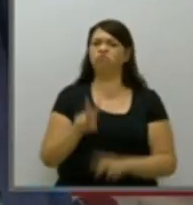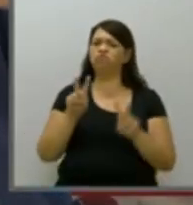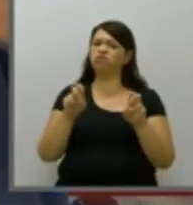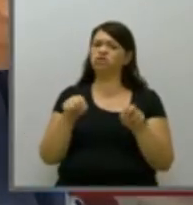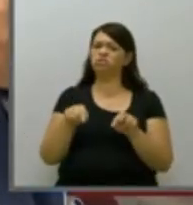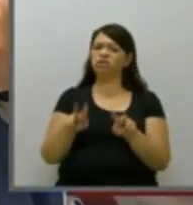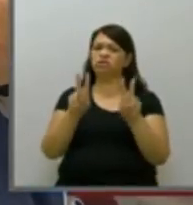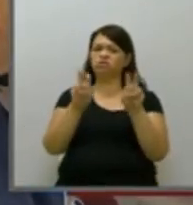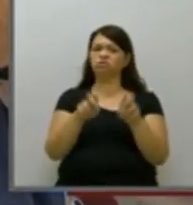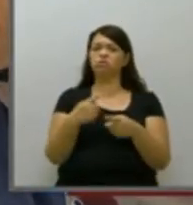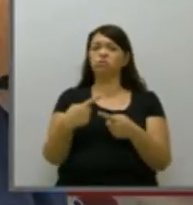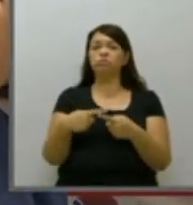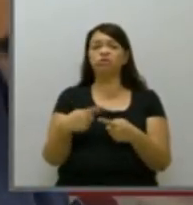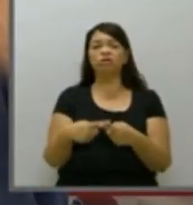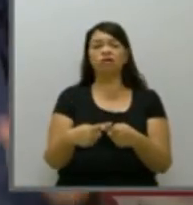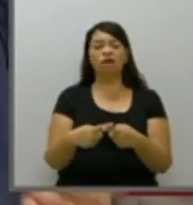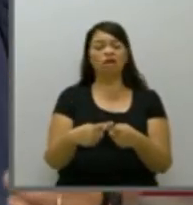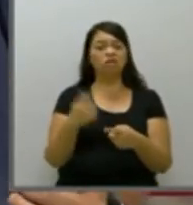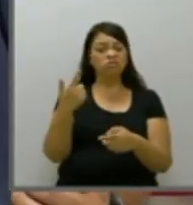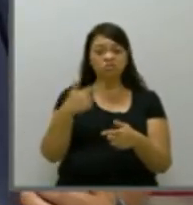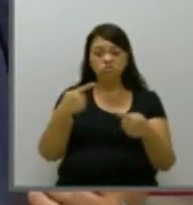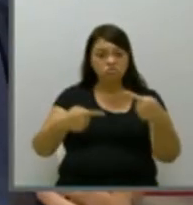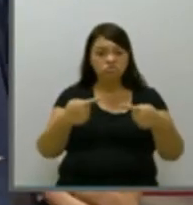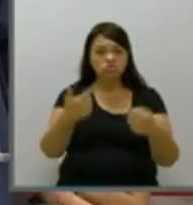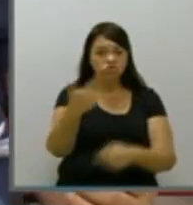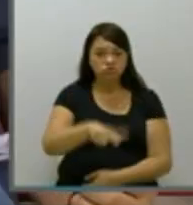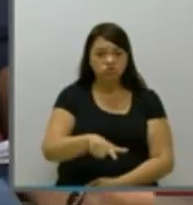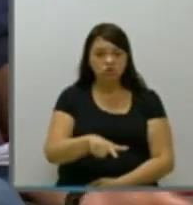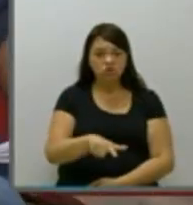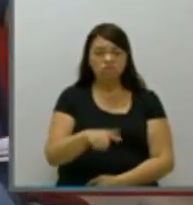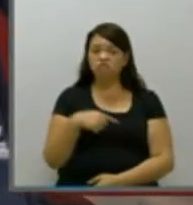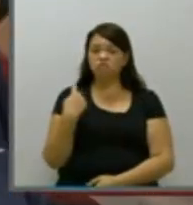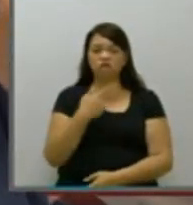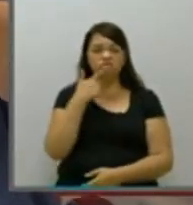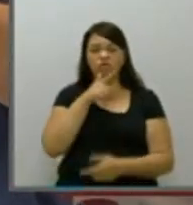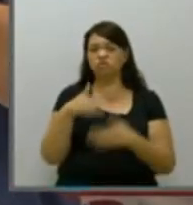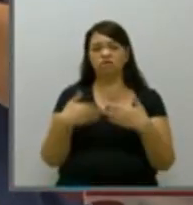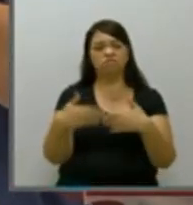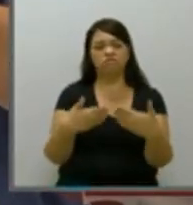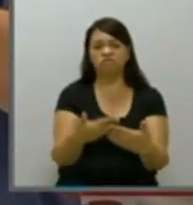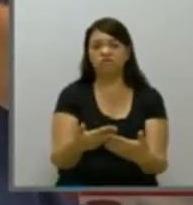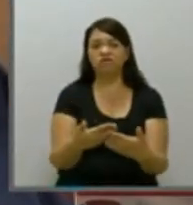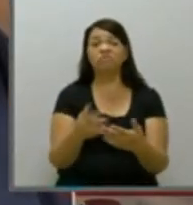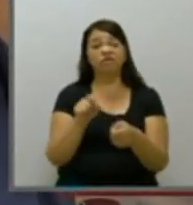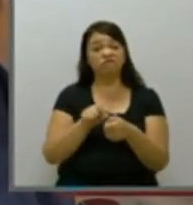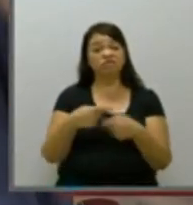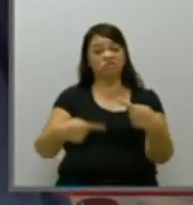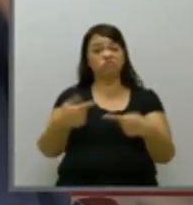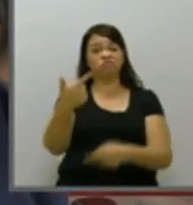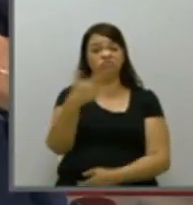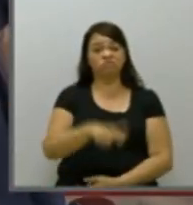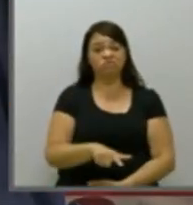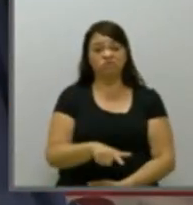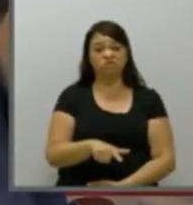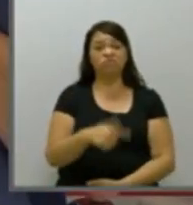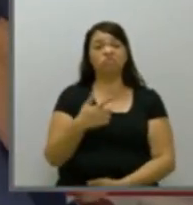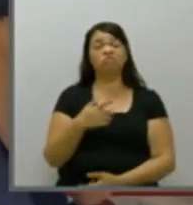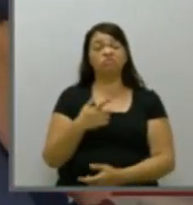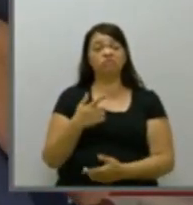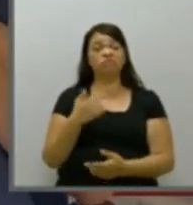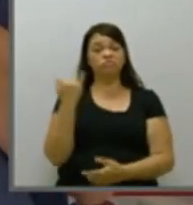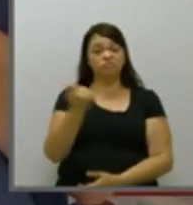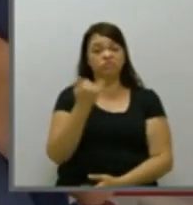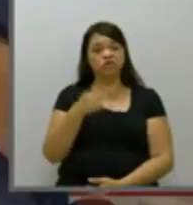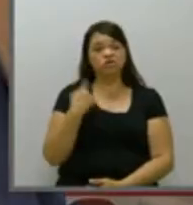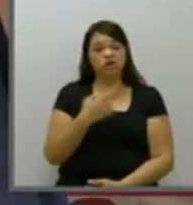sistema, porque se a gente não fizer essa rediscussão, a gente não vai conseguir avançar nesse tema. E, para fazer essa rediscussão, é importante, principalmente, no nosso